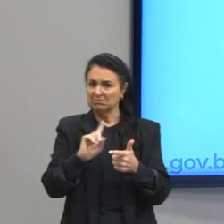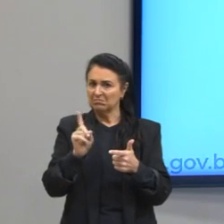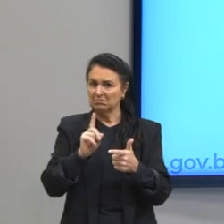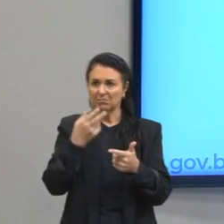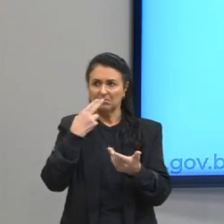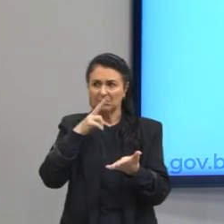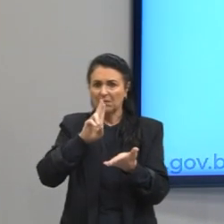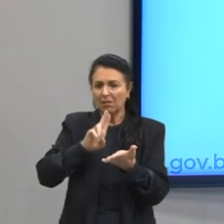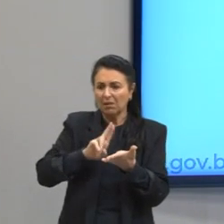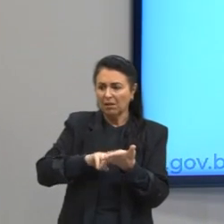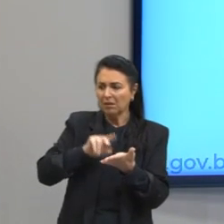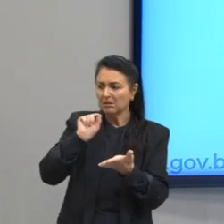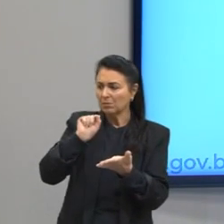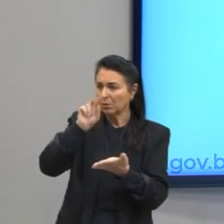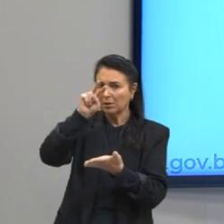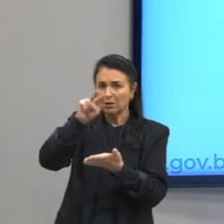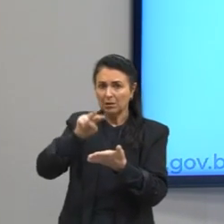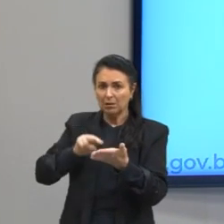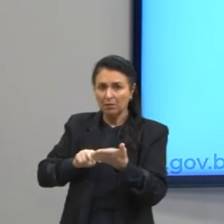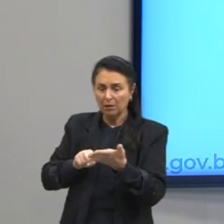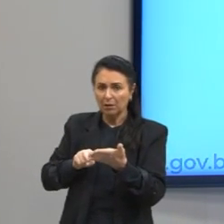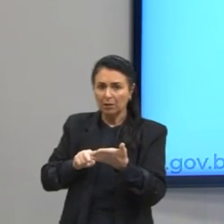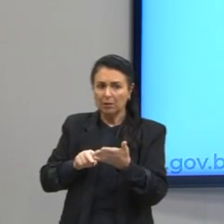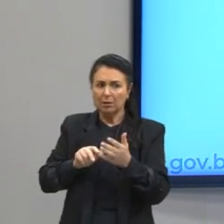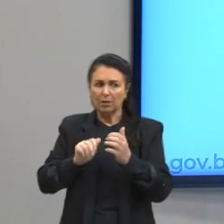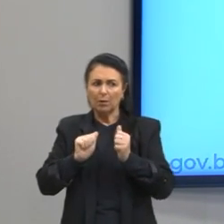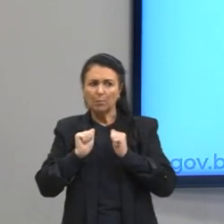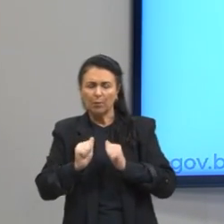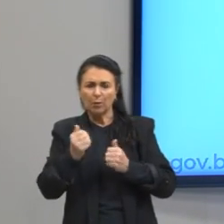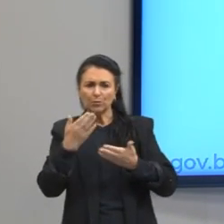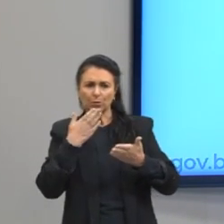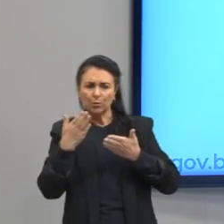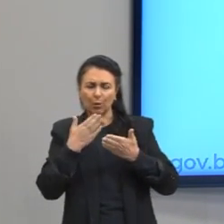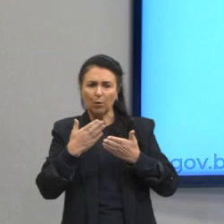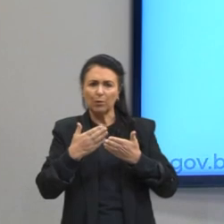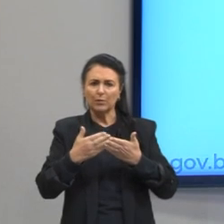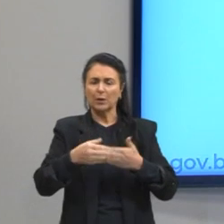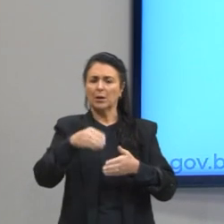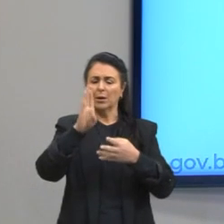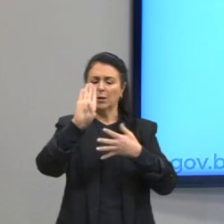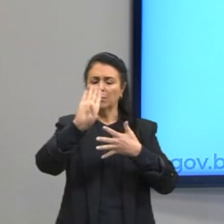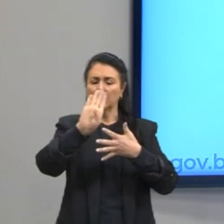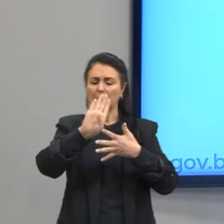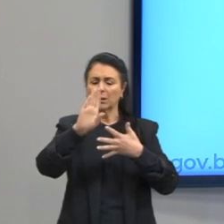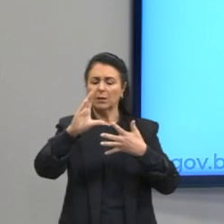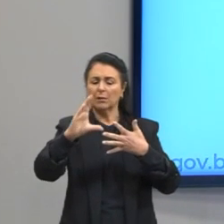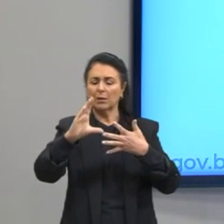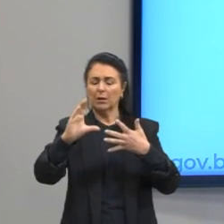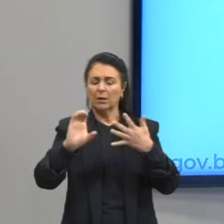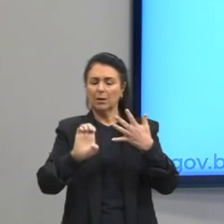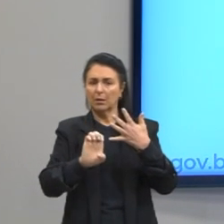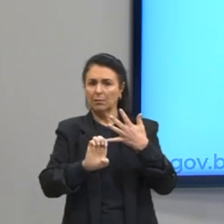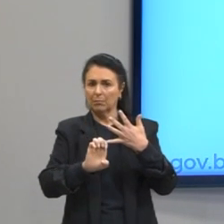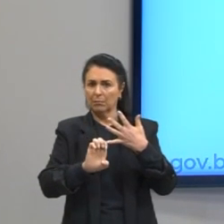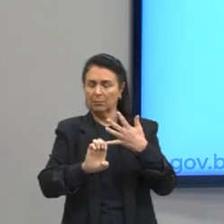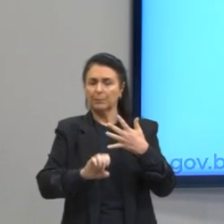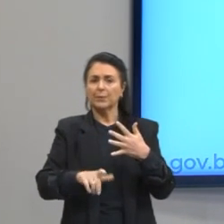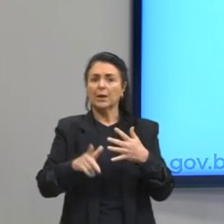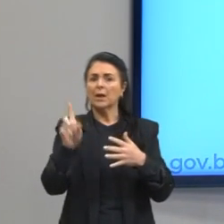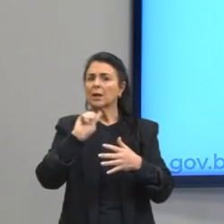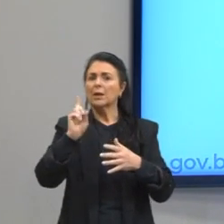uma carta de um leitor. A gente pode ficar em dúvida entre letra B, C e letra E. Não é